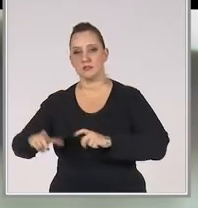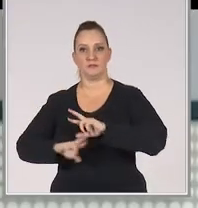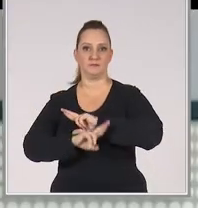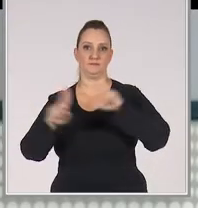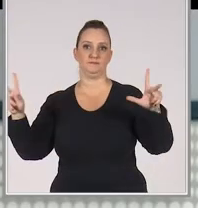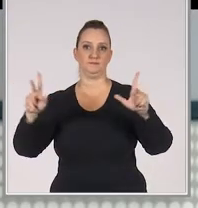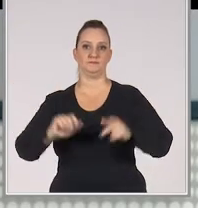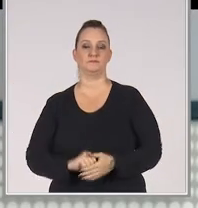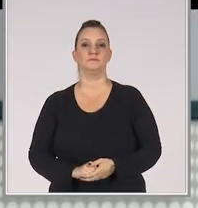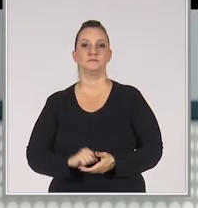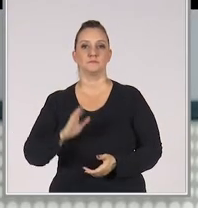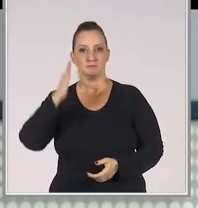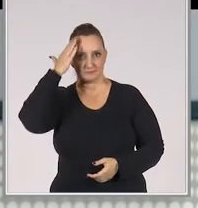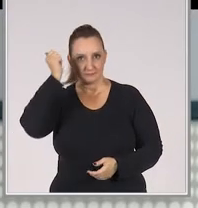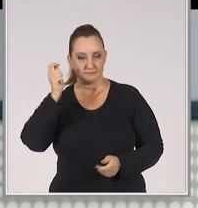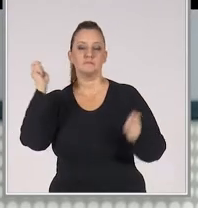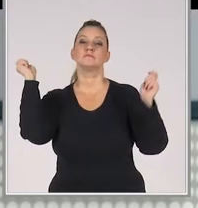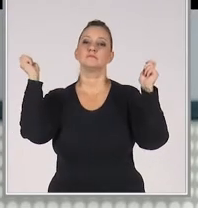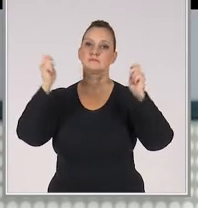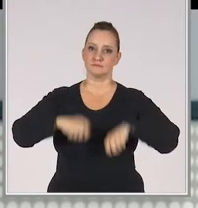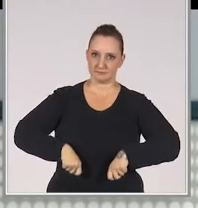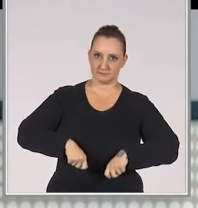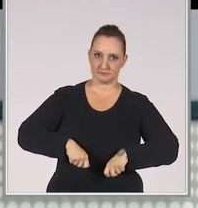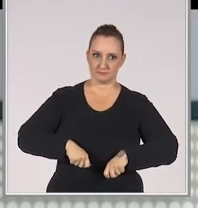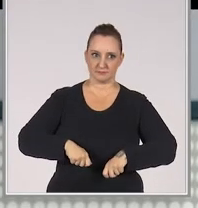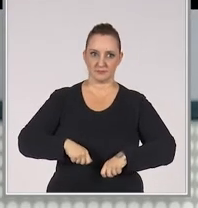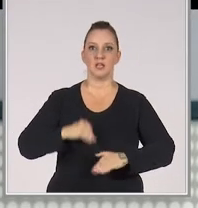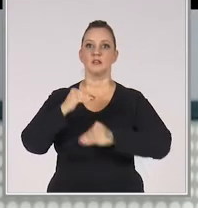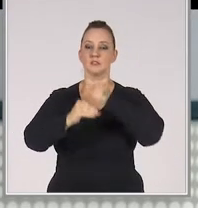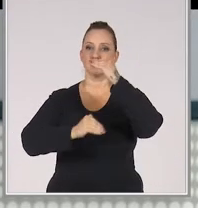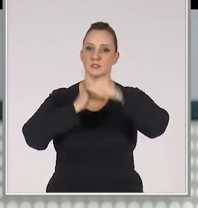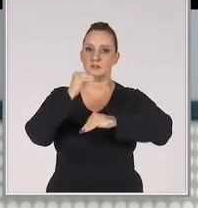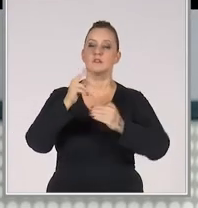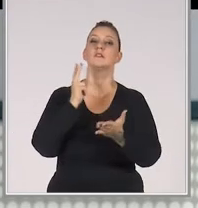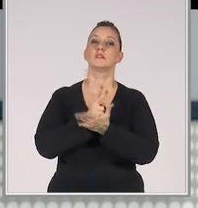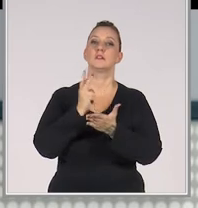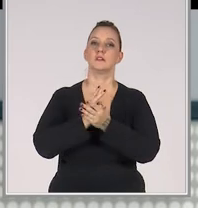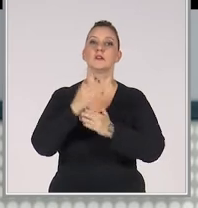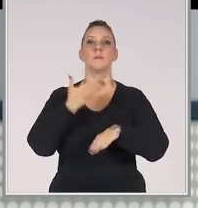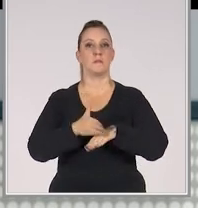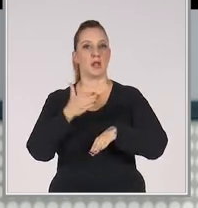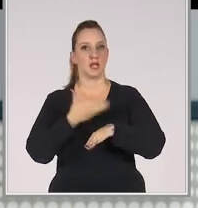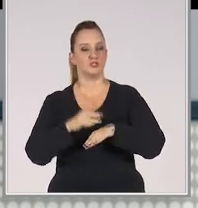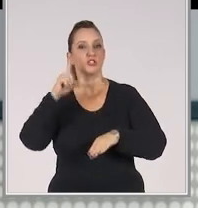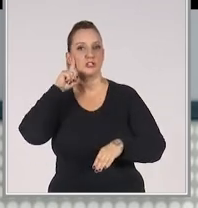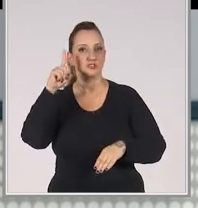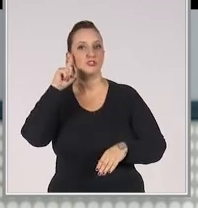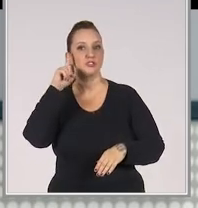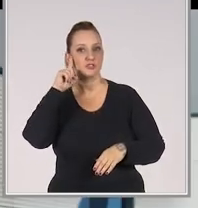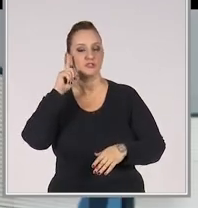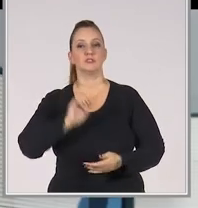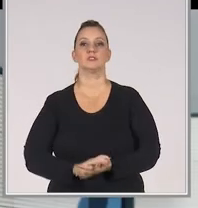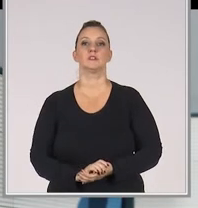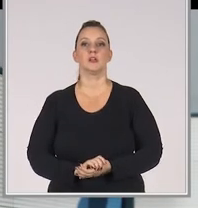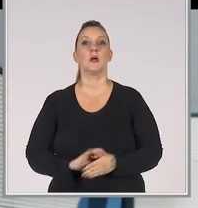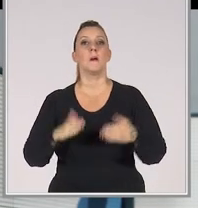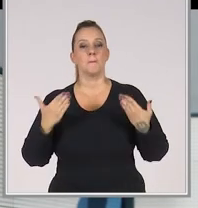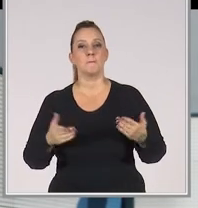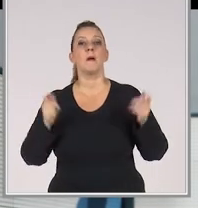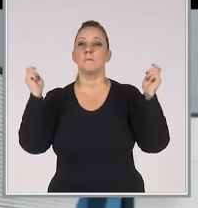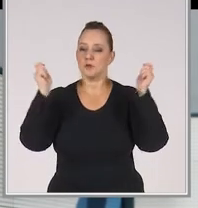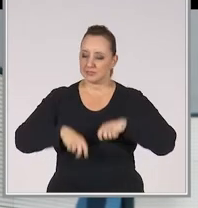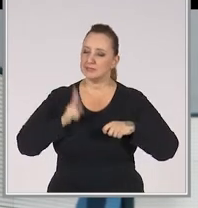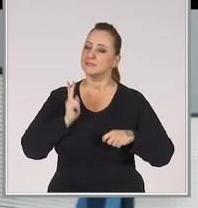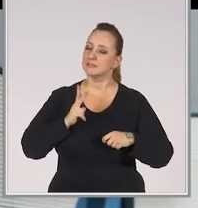A gente sabe que as competências são desenvolvidas mesmo é na prática, no dia a dia. Mas